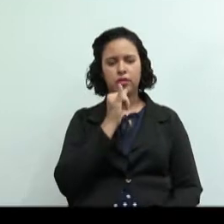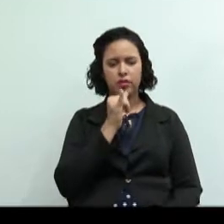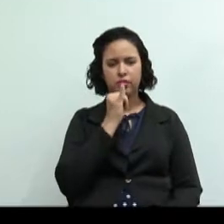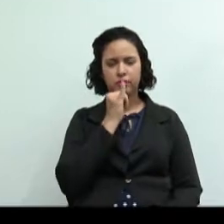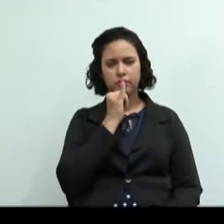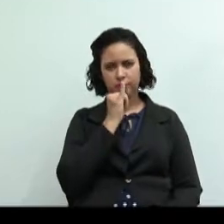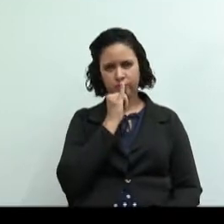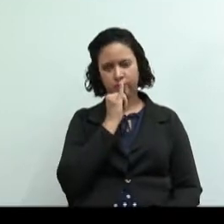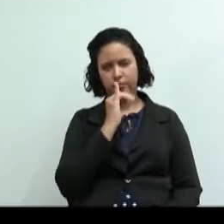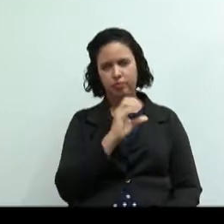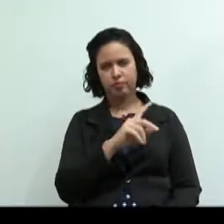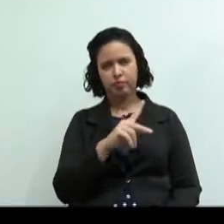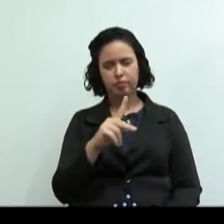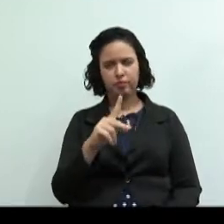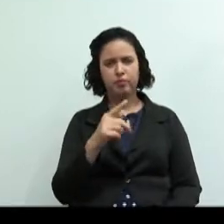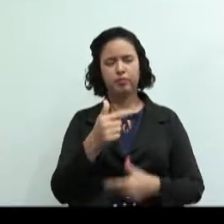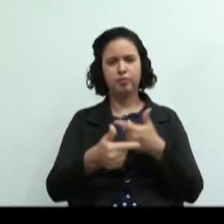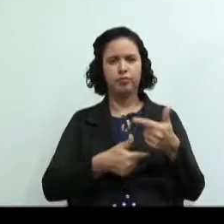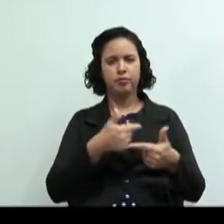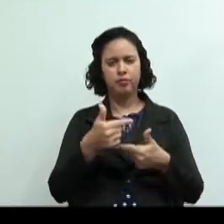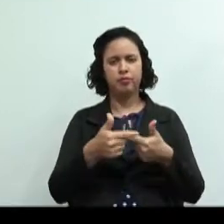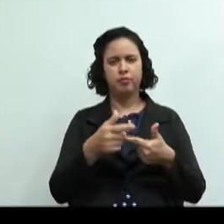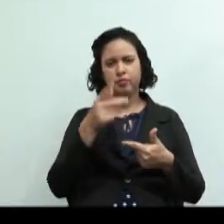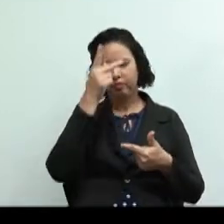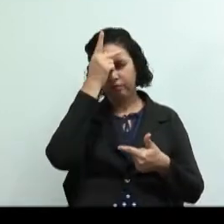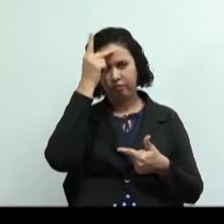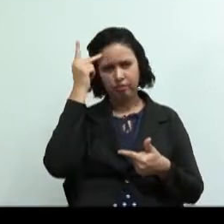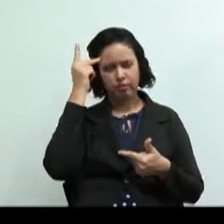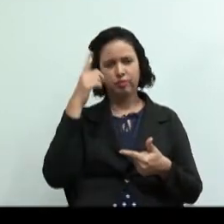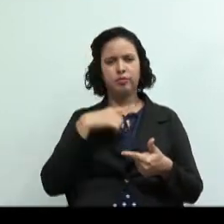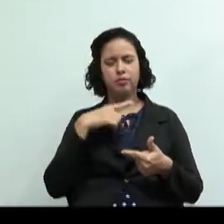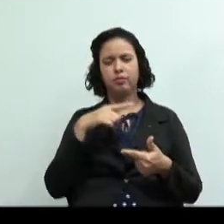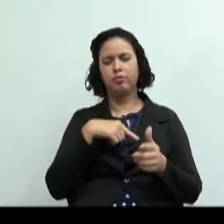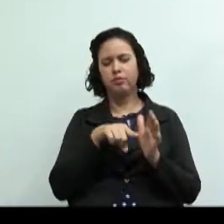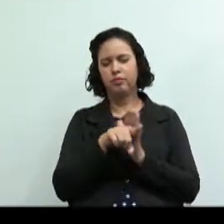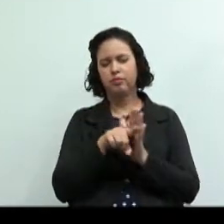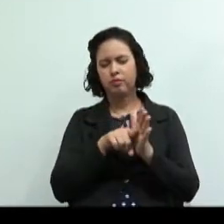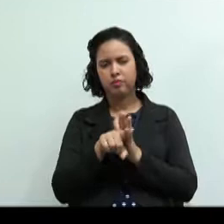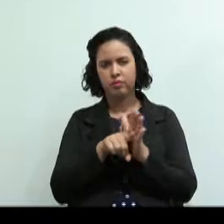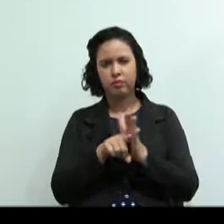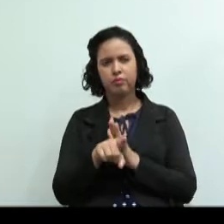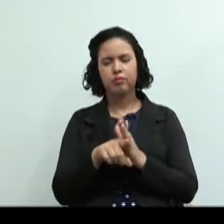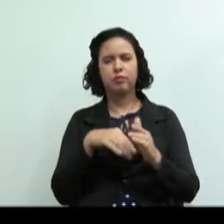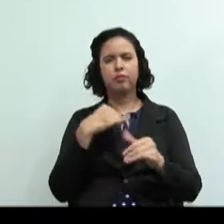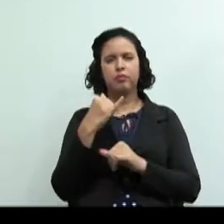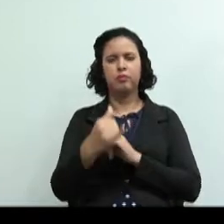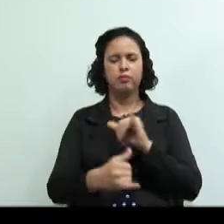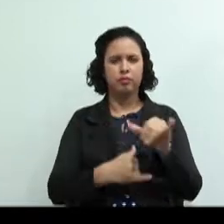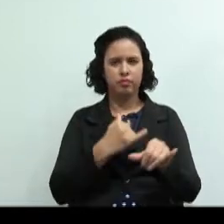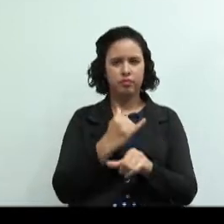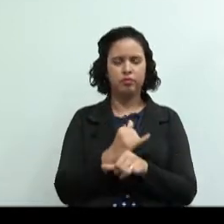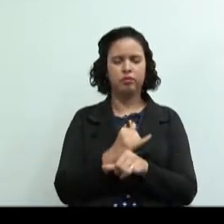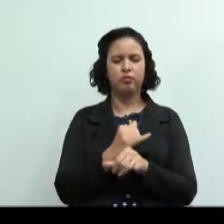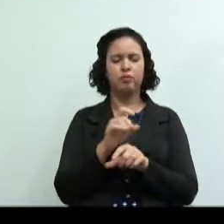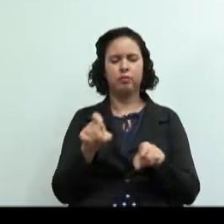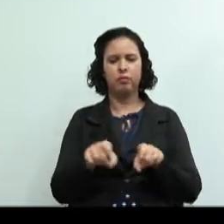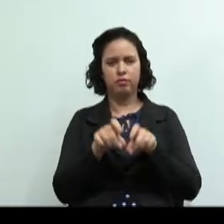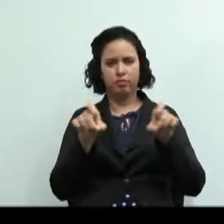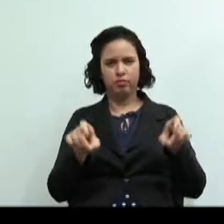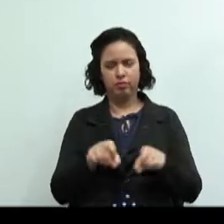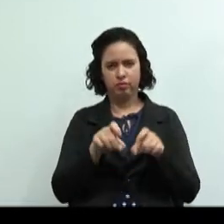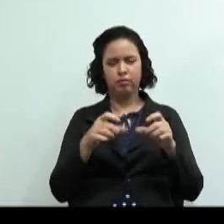trabalho são as que reúnem pessoas nas atividades de auditoria informática limpeza segurança